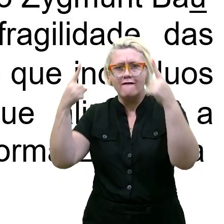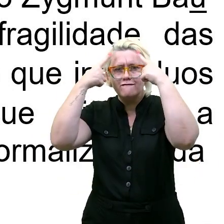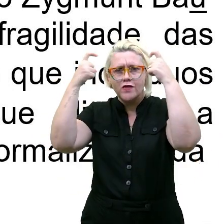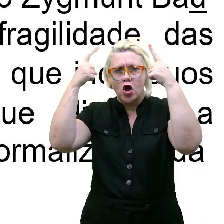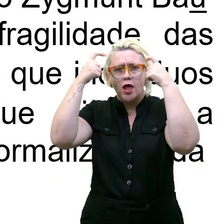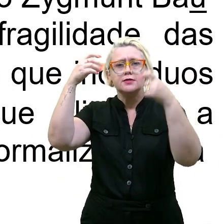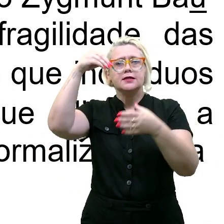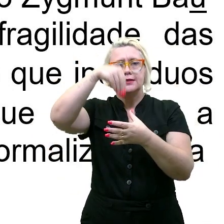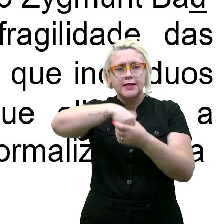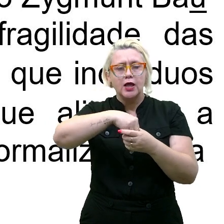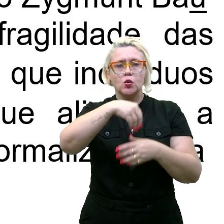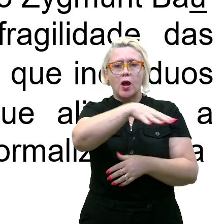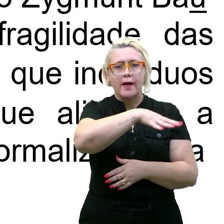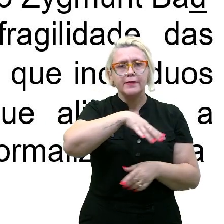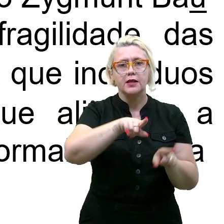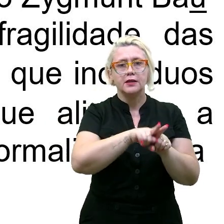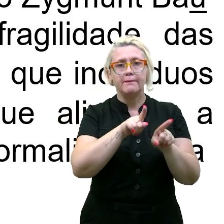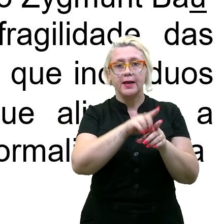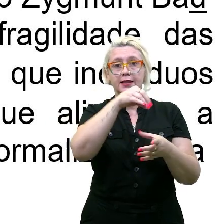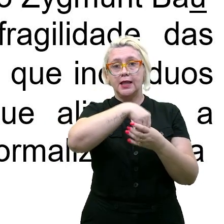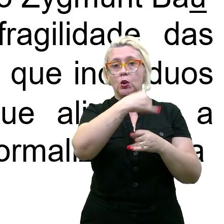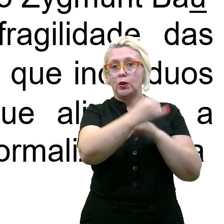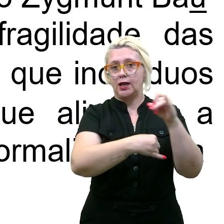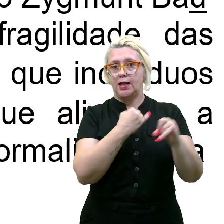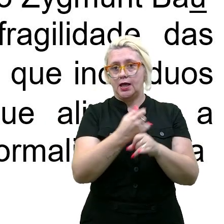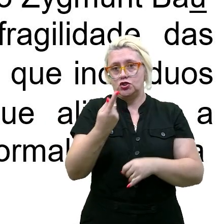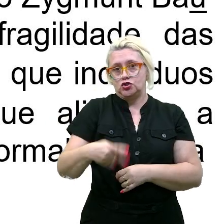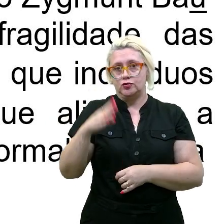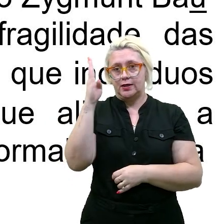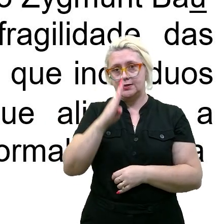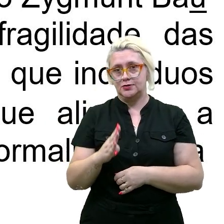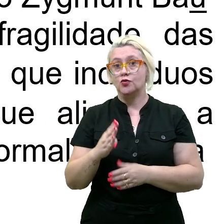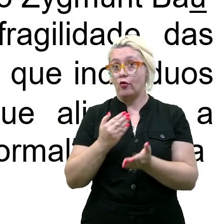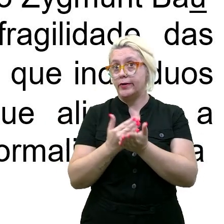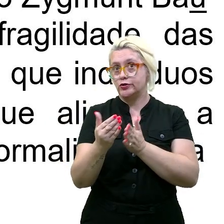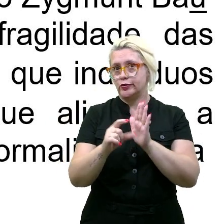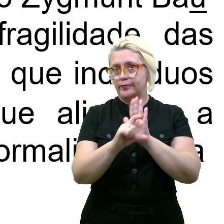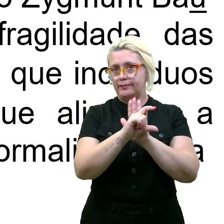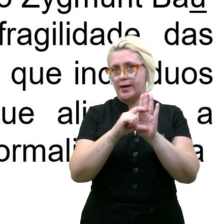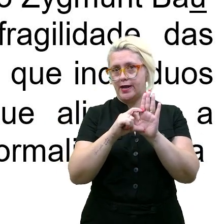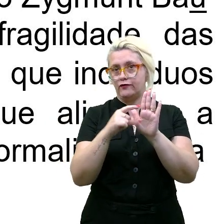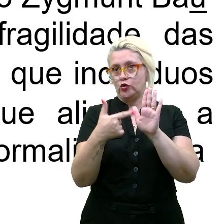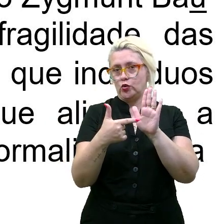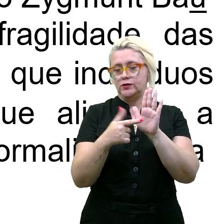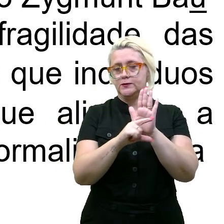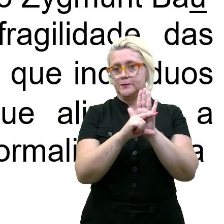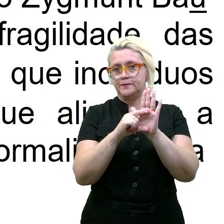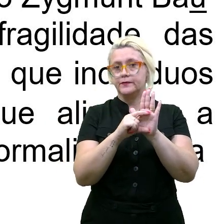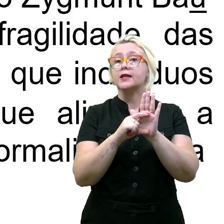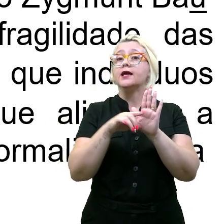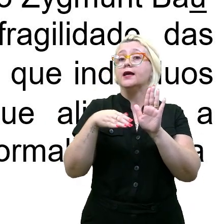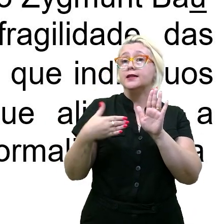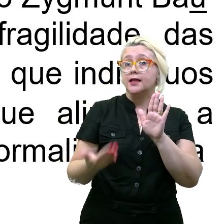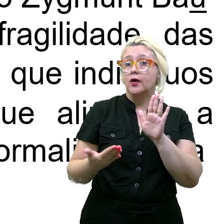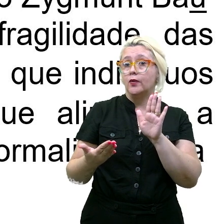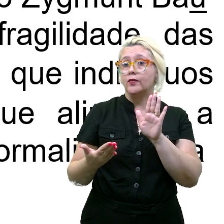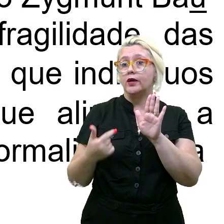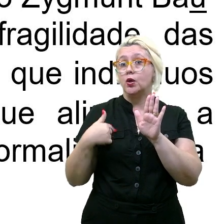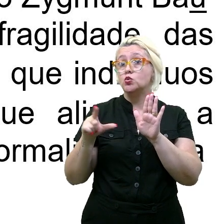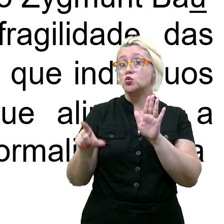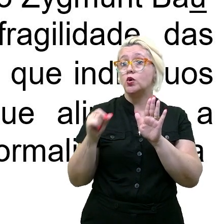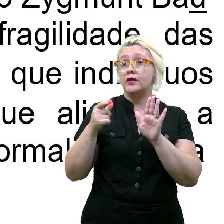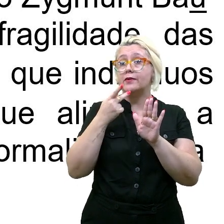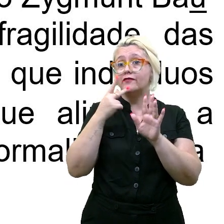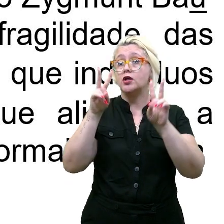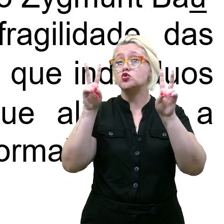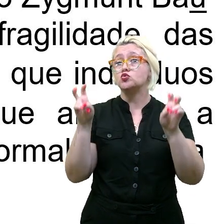ambientes físicos e virtuais no Brasil. Beleza, iniciei meu parágrafo. Assim, o que eu escolhi aqui para